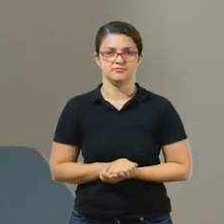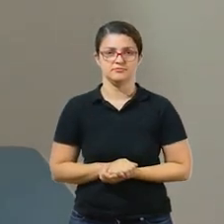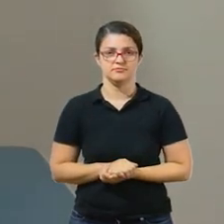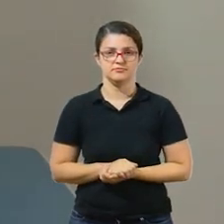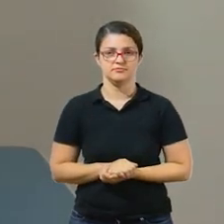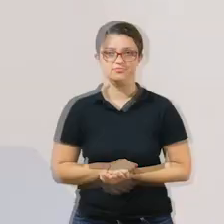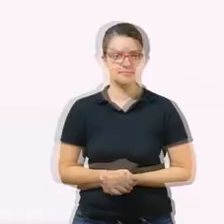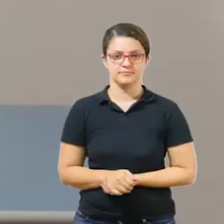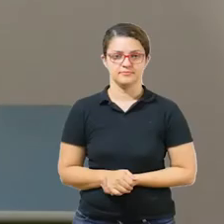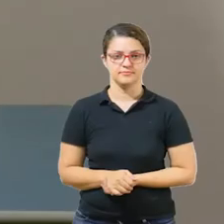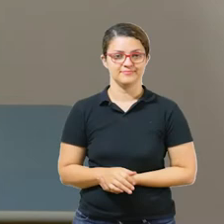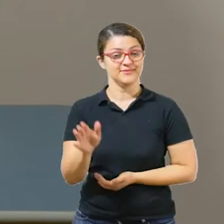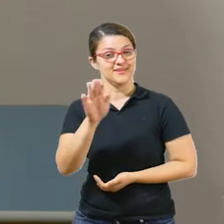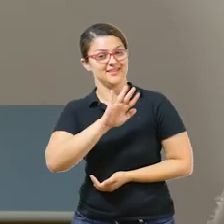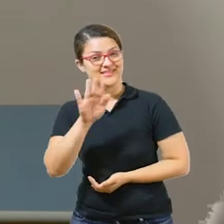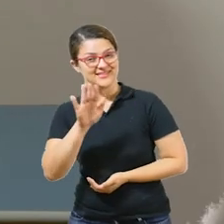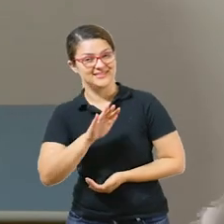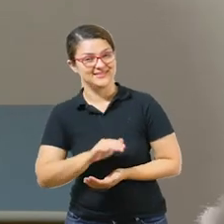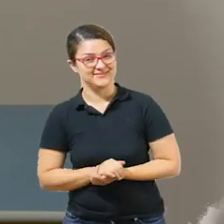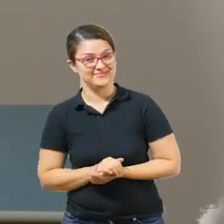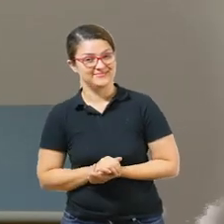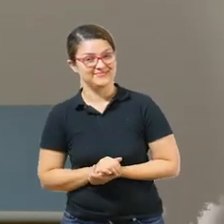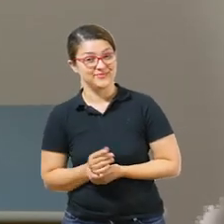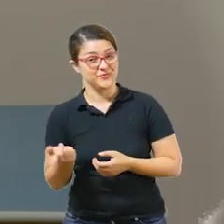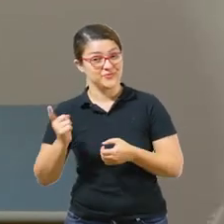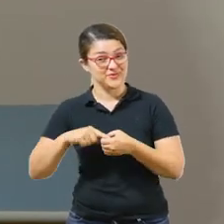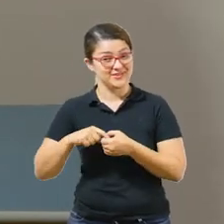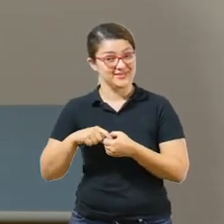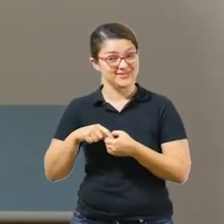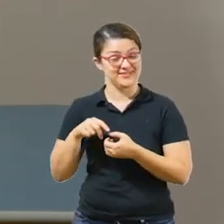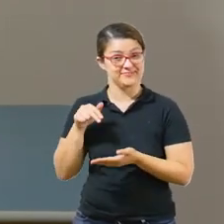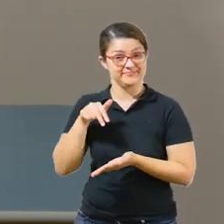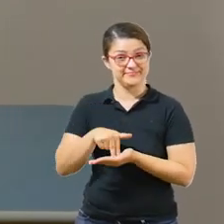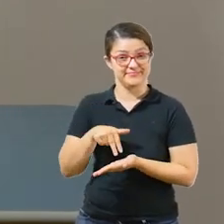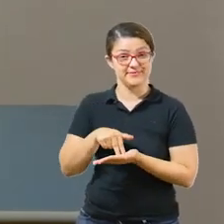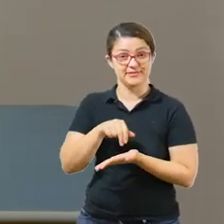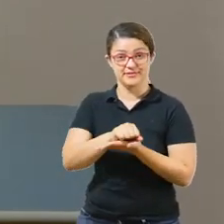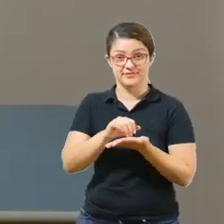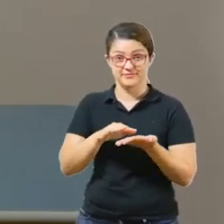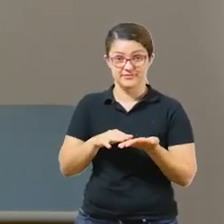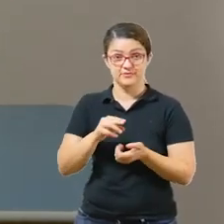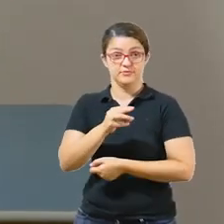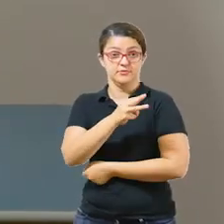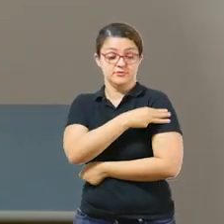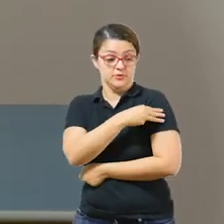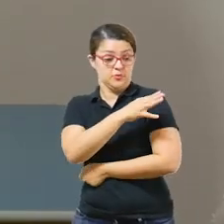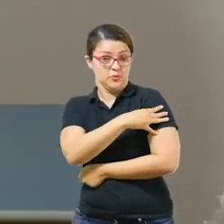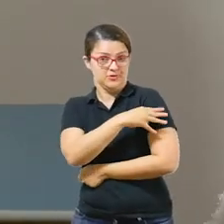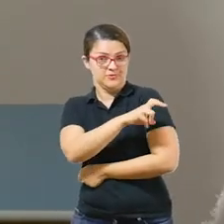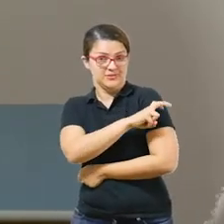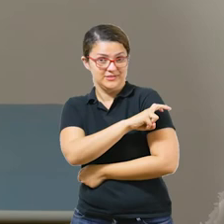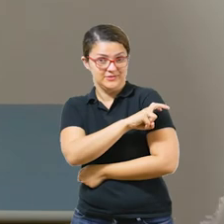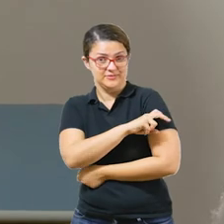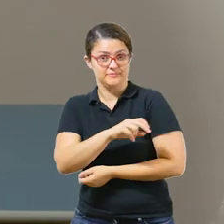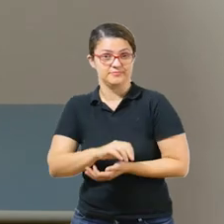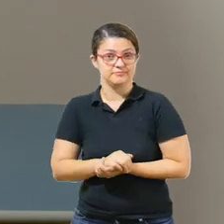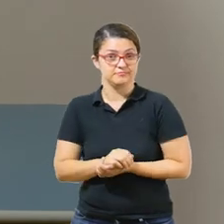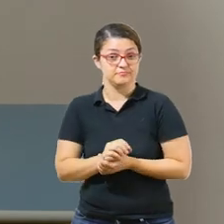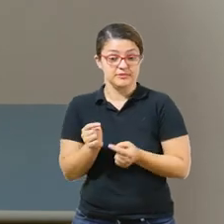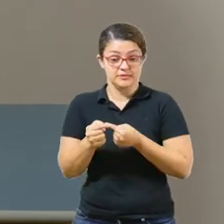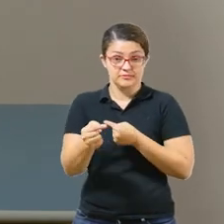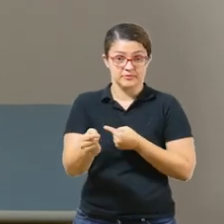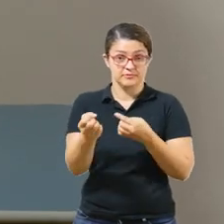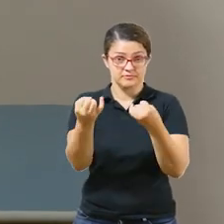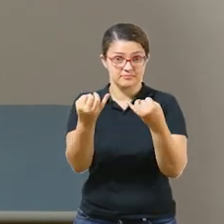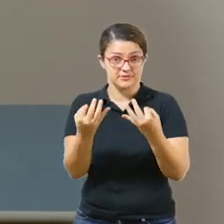video. Hello, pessoal! Estou de volta para mais atividades dos terceiros, quatro e quinto anos. E nessa semana, nós